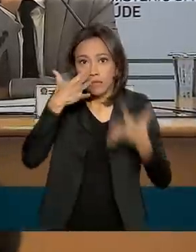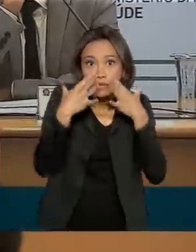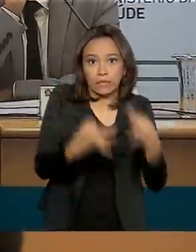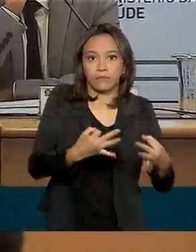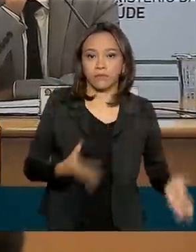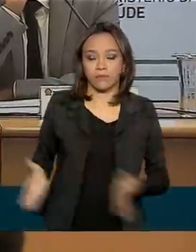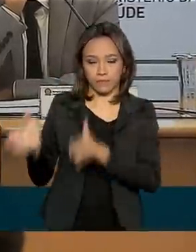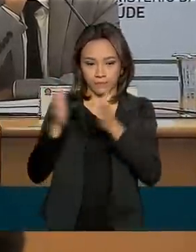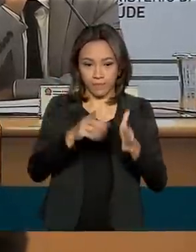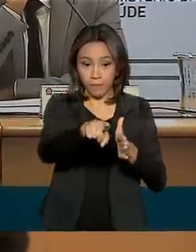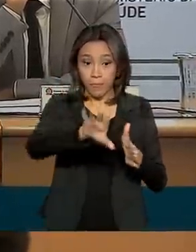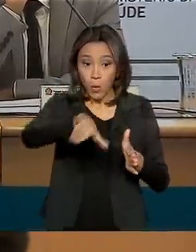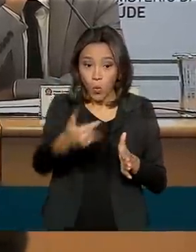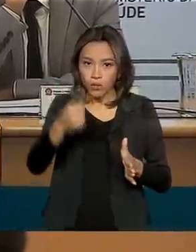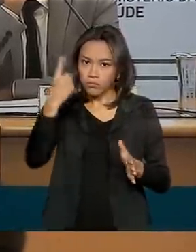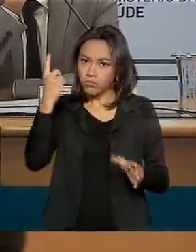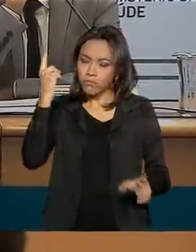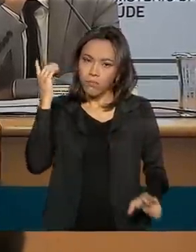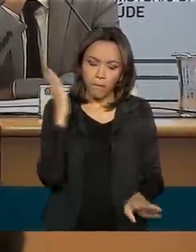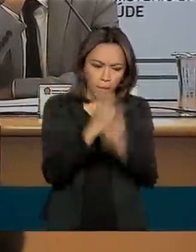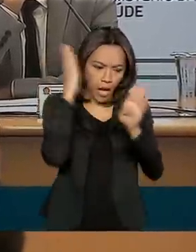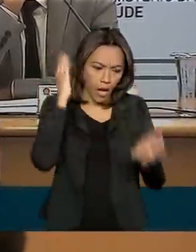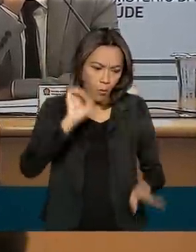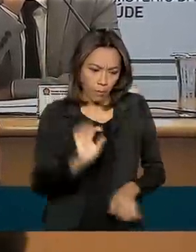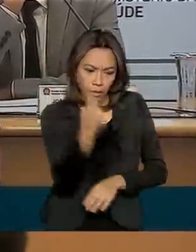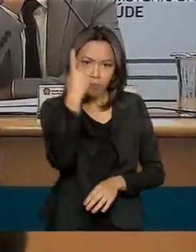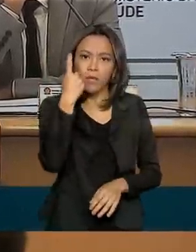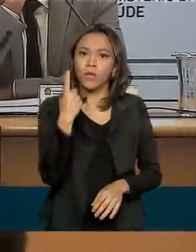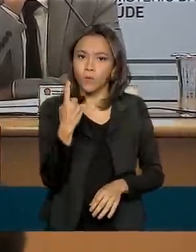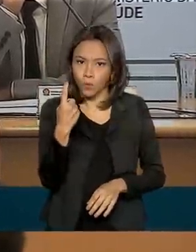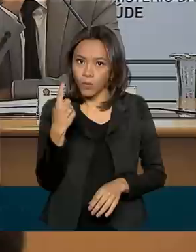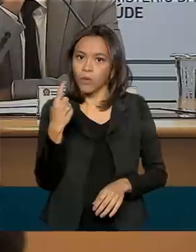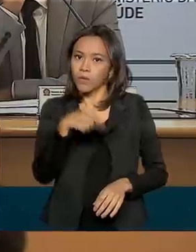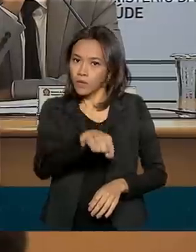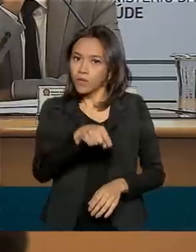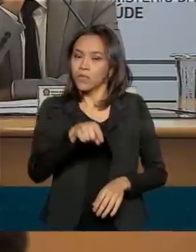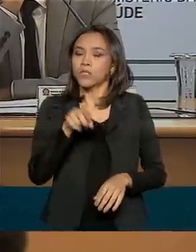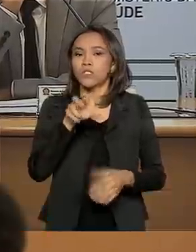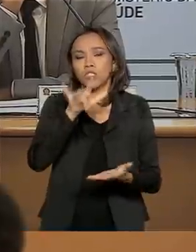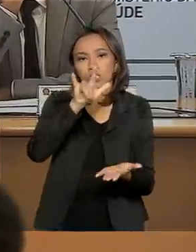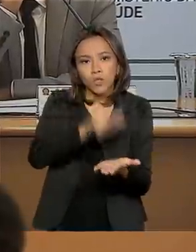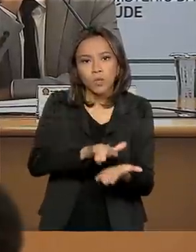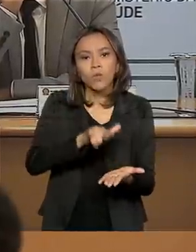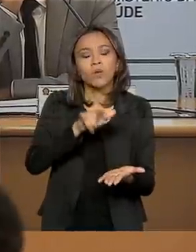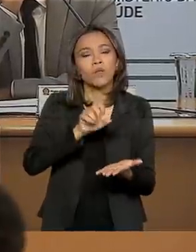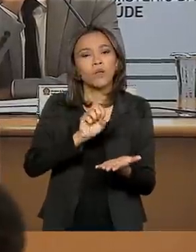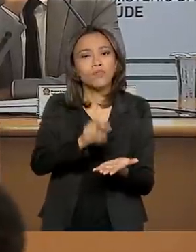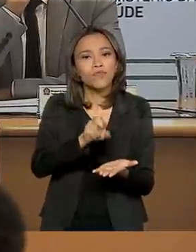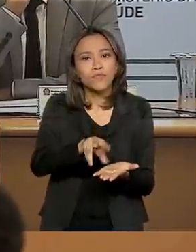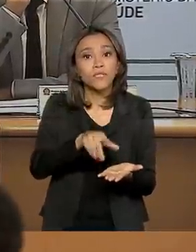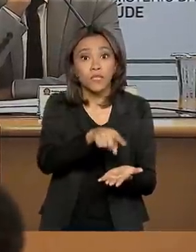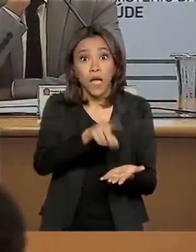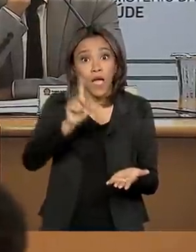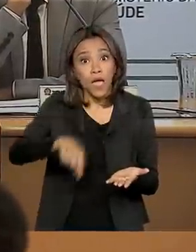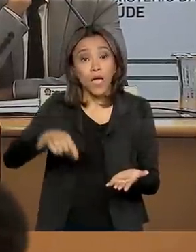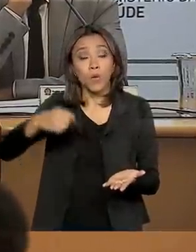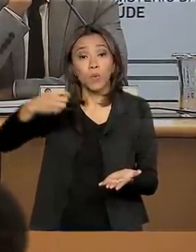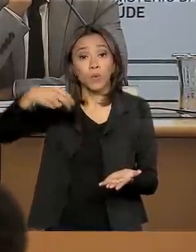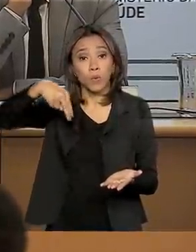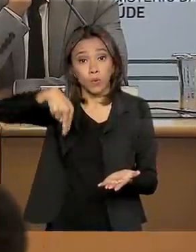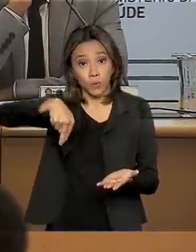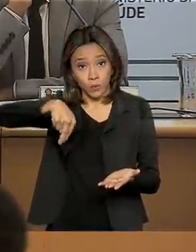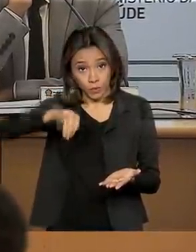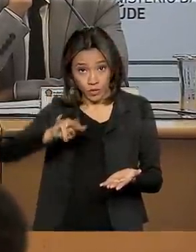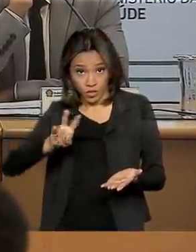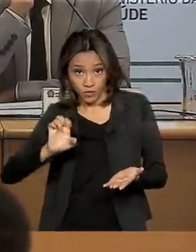confirmação do primeiro caso, o Brasil passa para o nível 3, que nós chamamos de emergência de